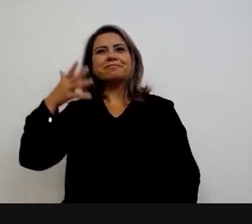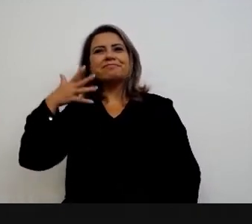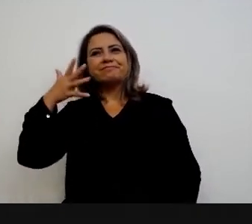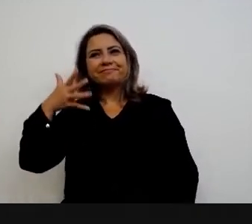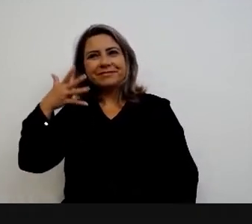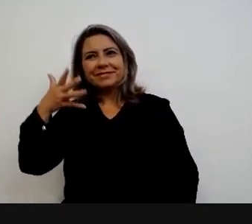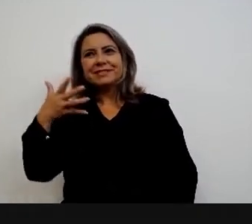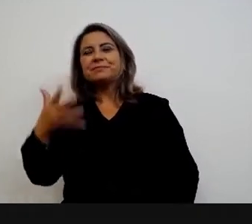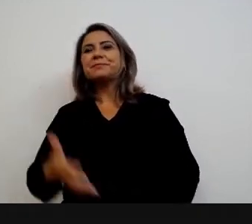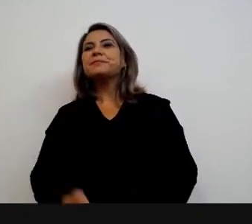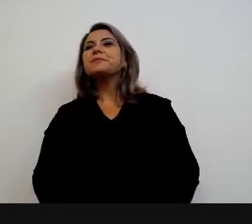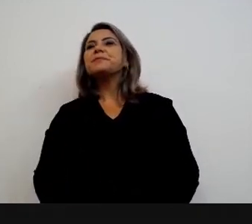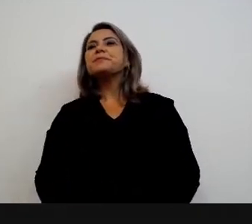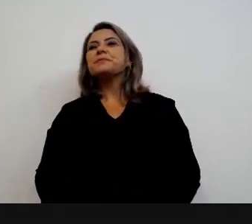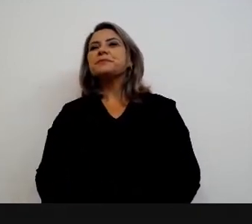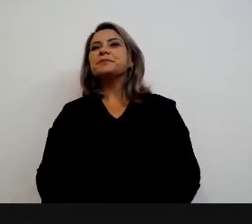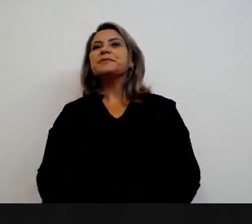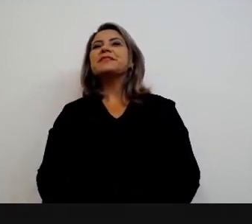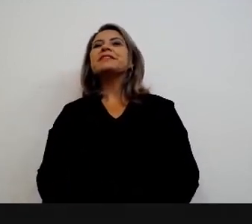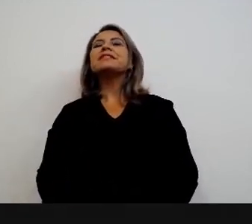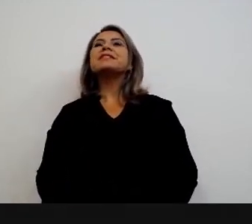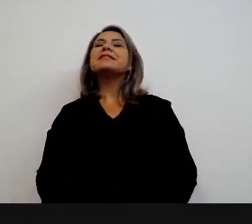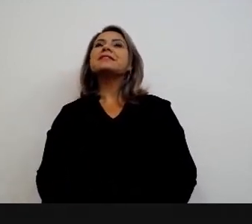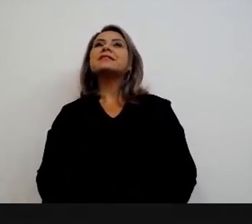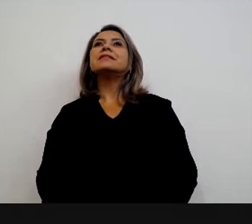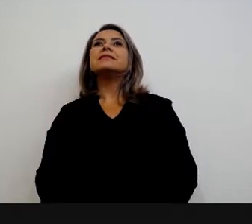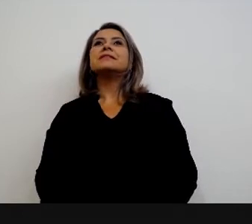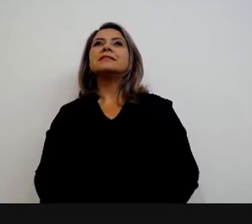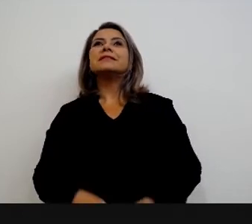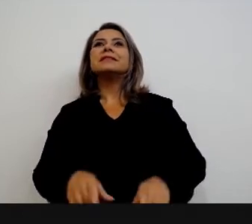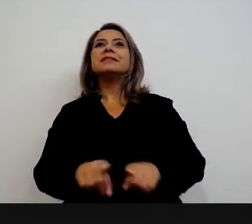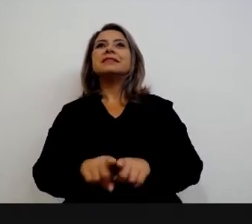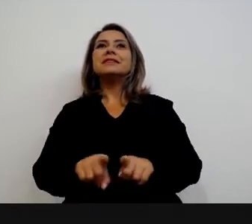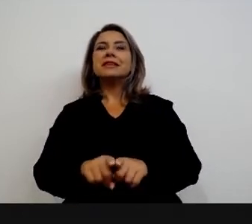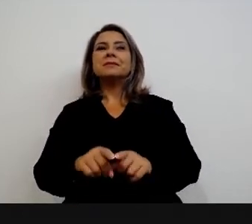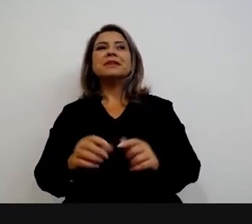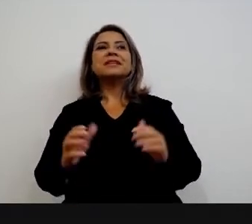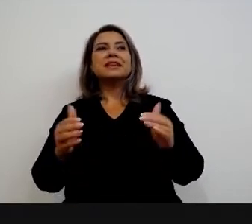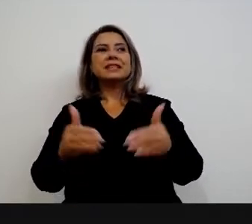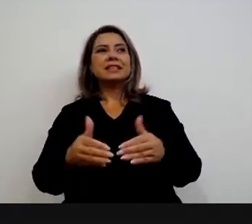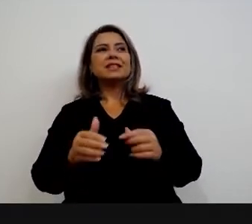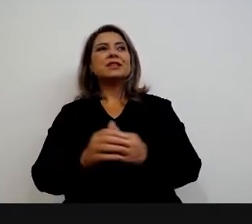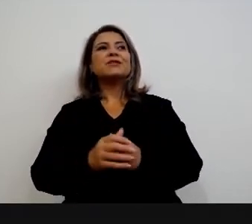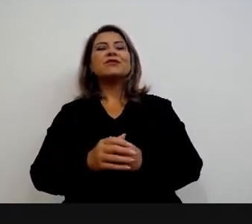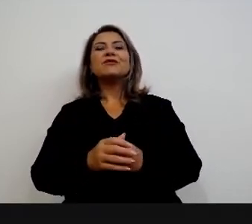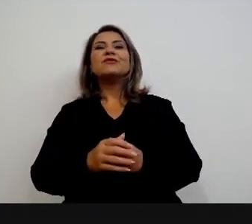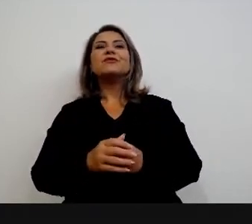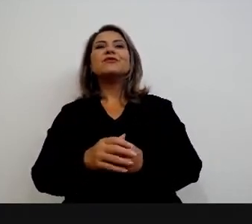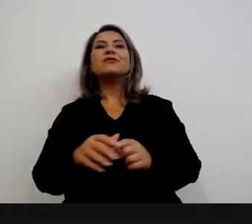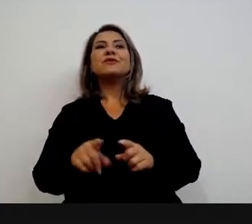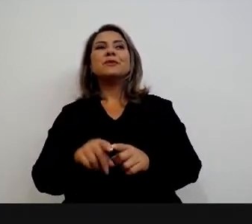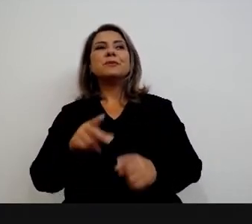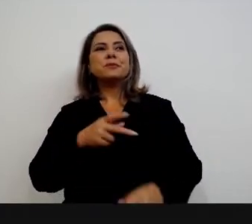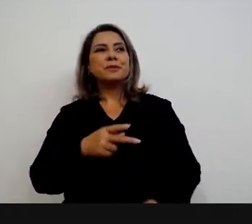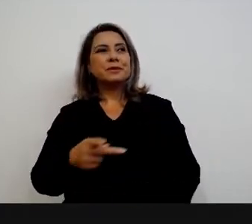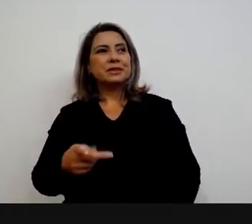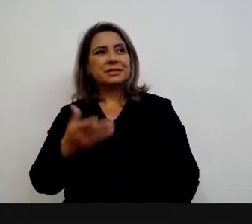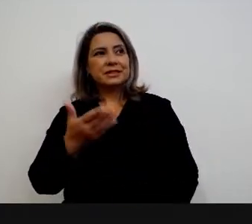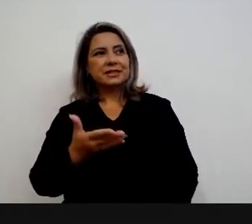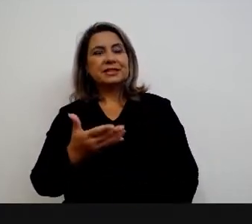com essa palestra. Queria agradecer também aqui a presença do Florian, presidente da Bel.